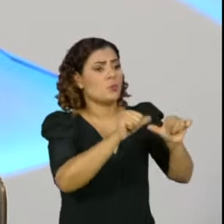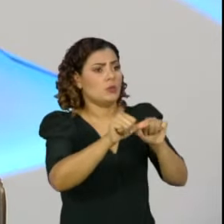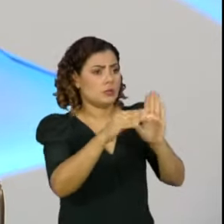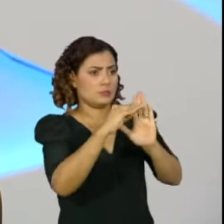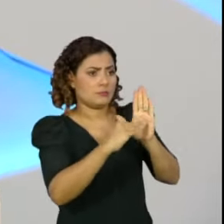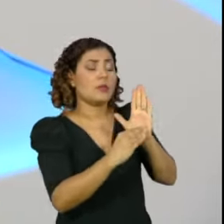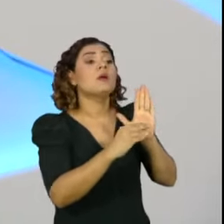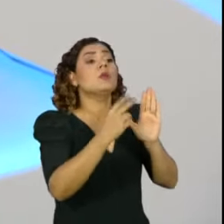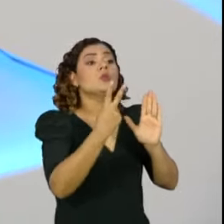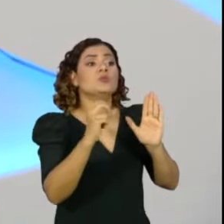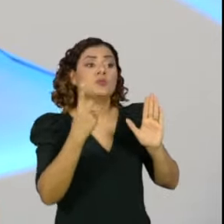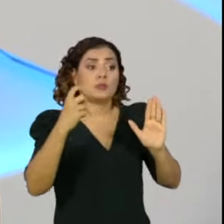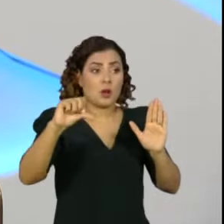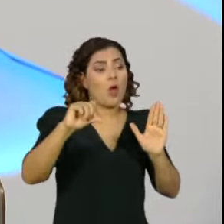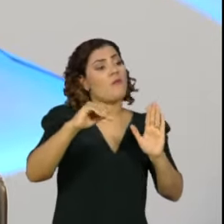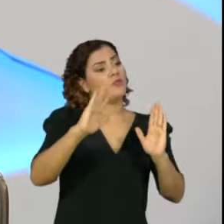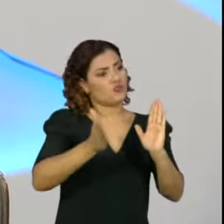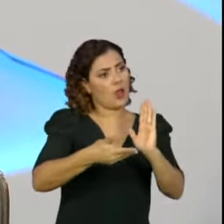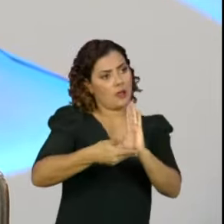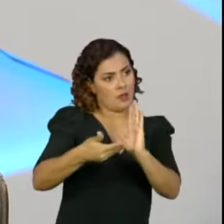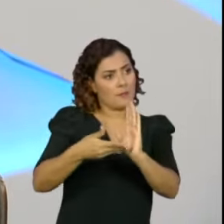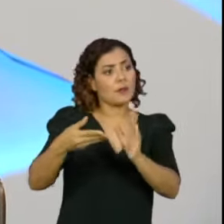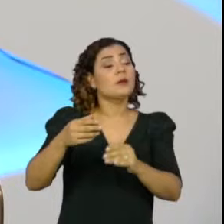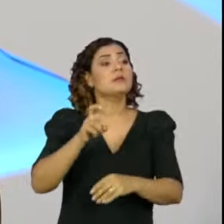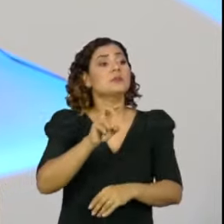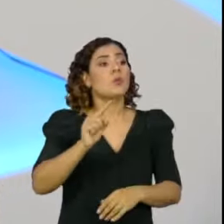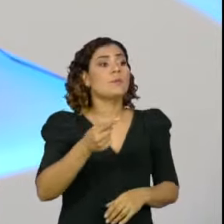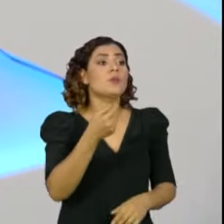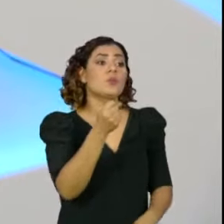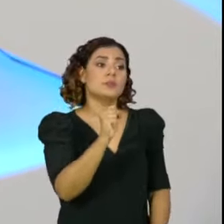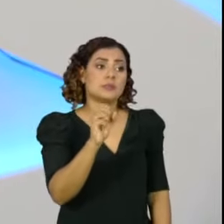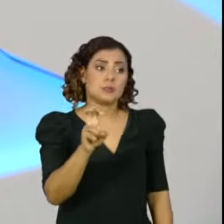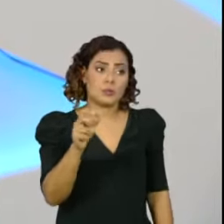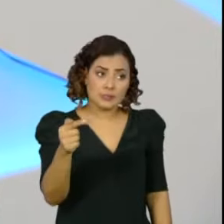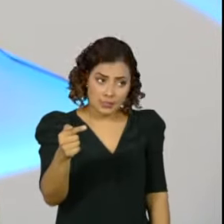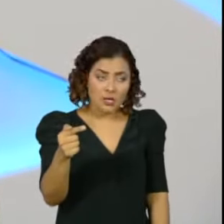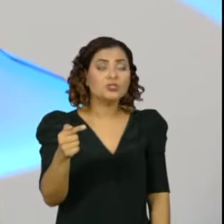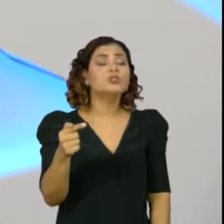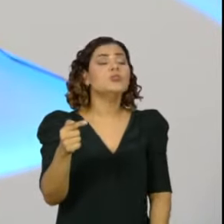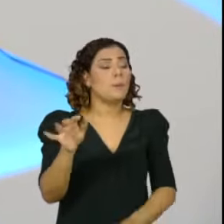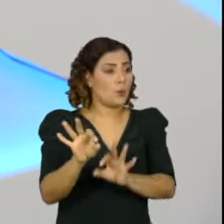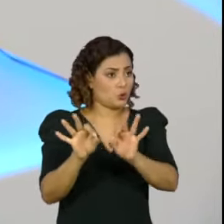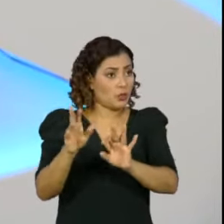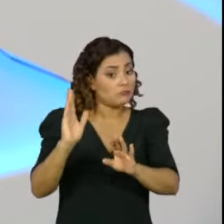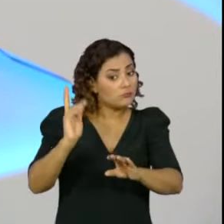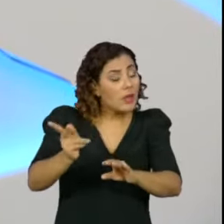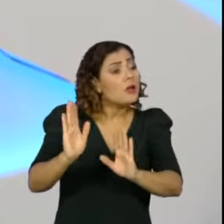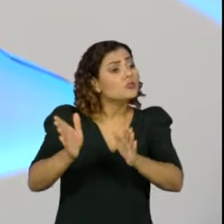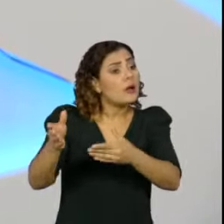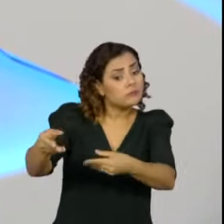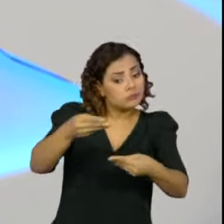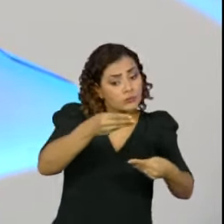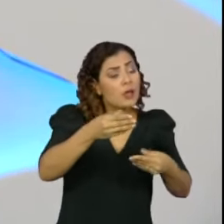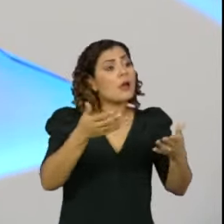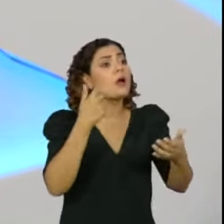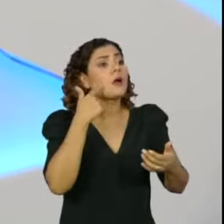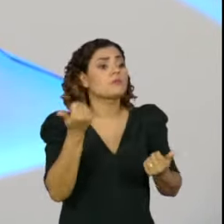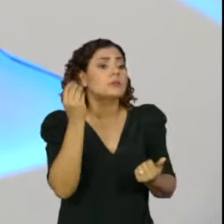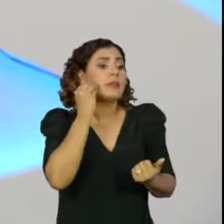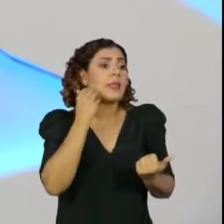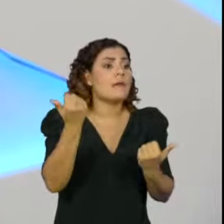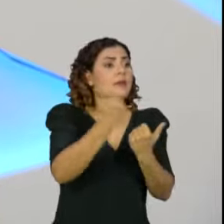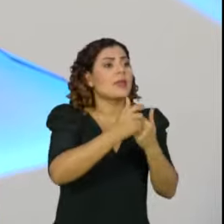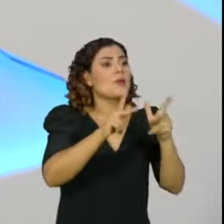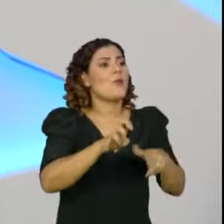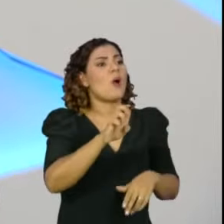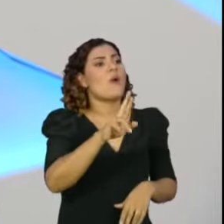apresentadas em 2019 na Câmara dos Deputados, o projeto 5.877, e nós vamos trabalhar essa possibilidade de capitalização da Eletrobras e vamos